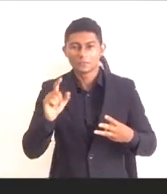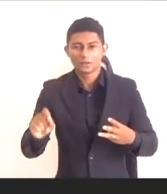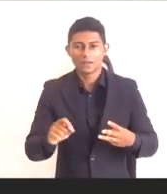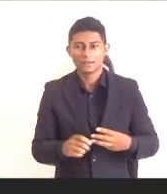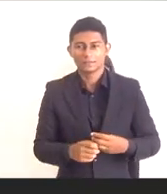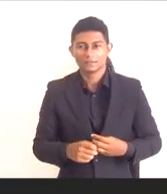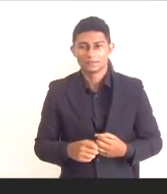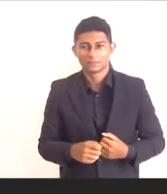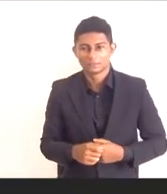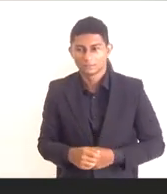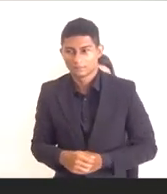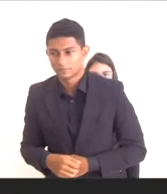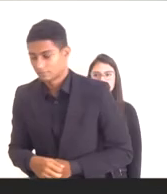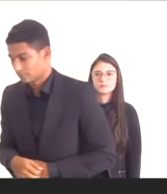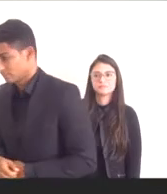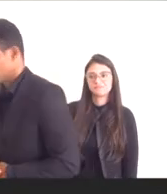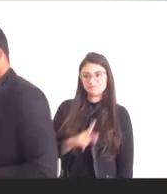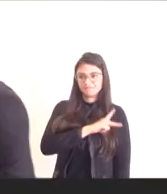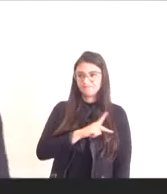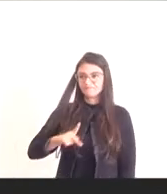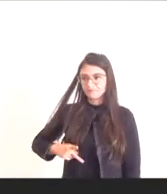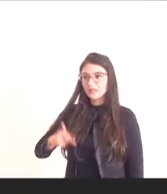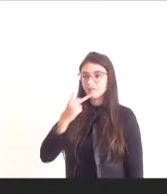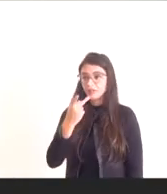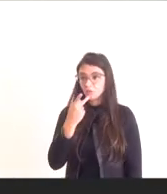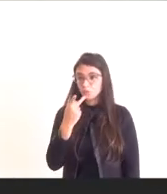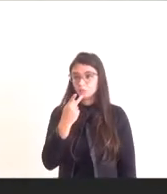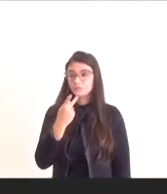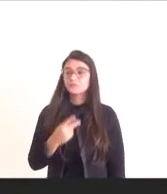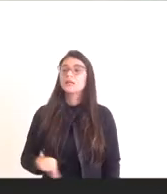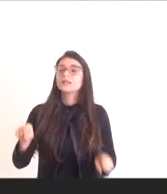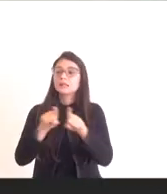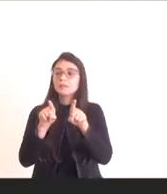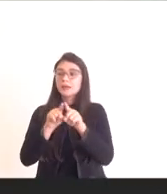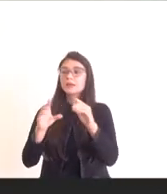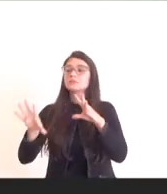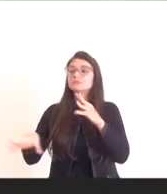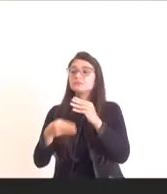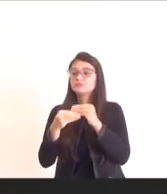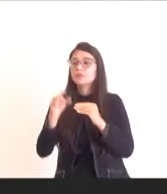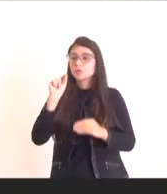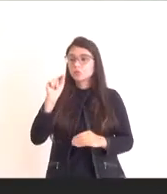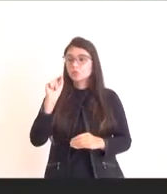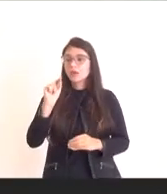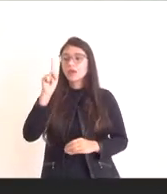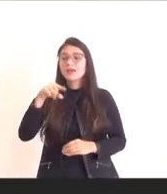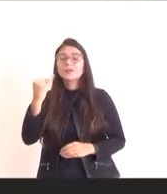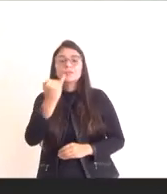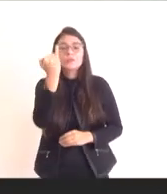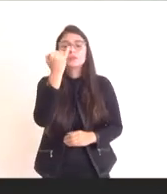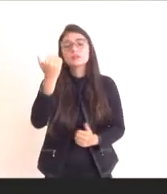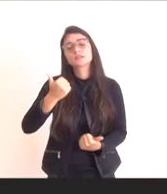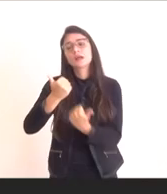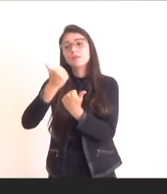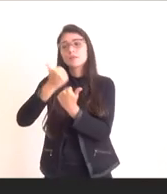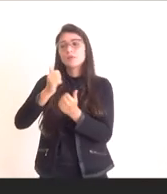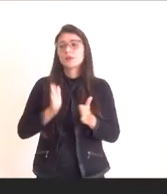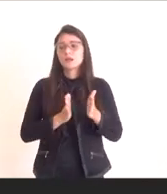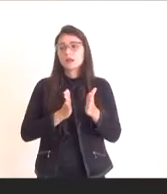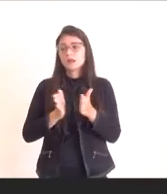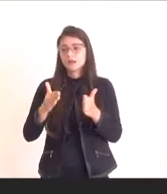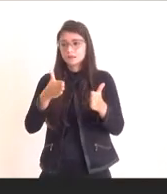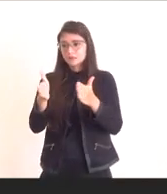presidente André Siciliano. Além disso, destacamos a importância do apoio no acesso ao crédito pelo setor industrial